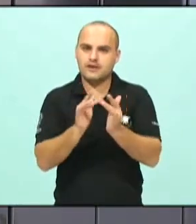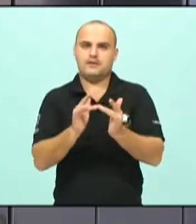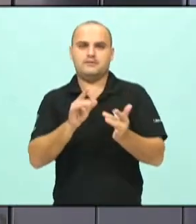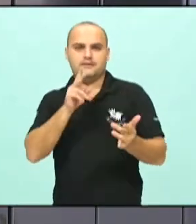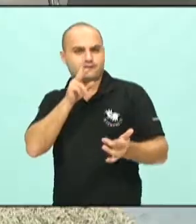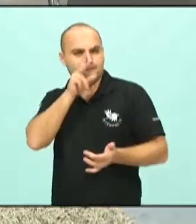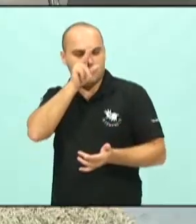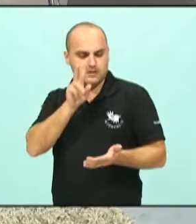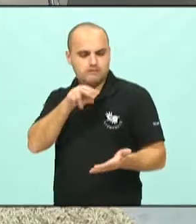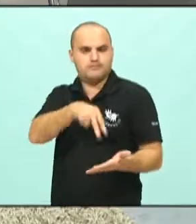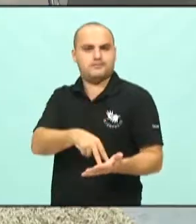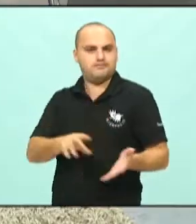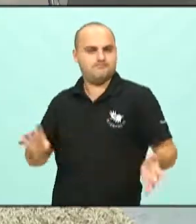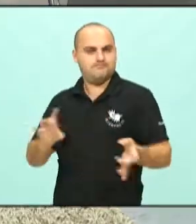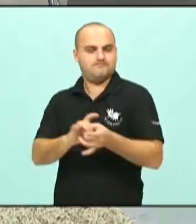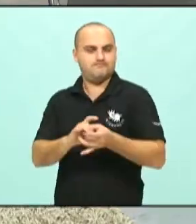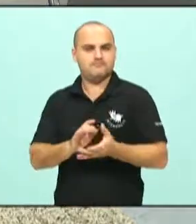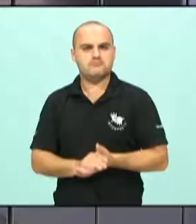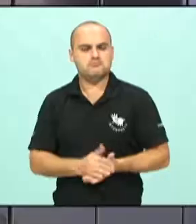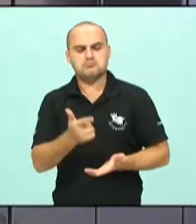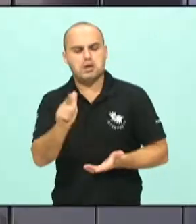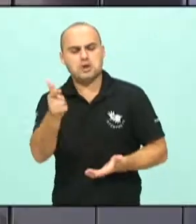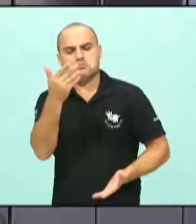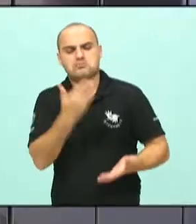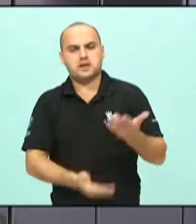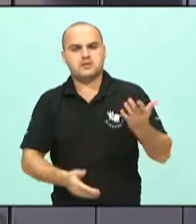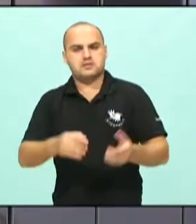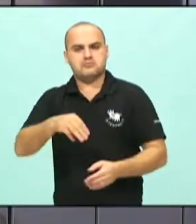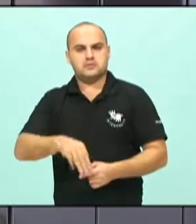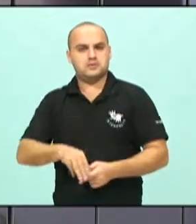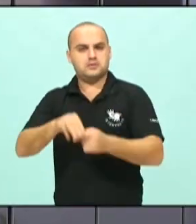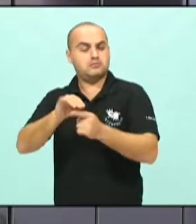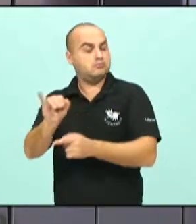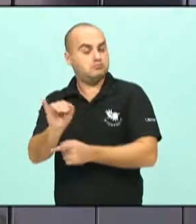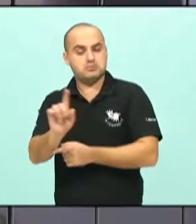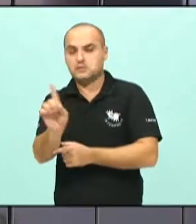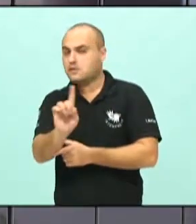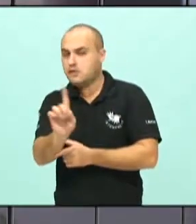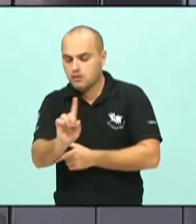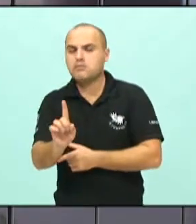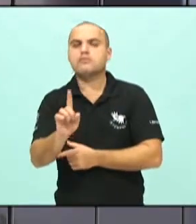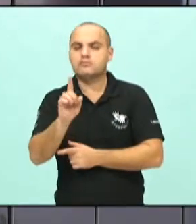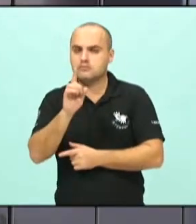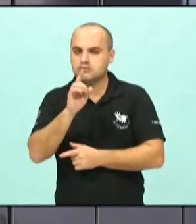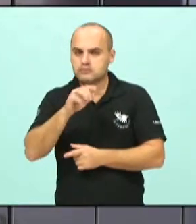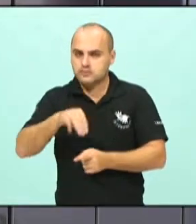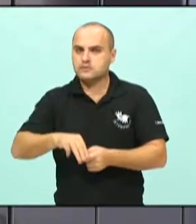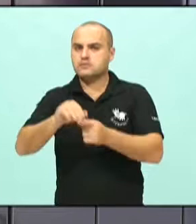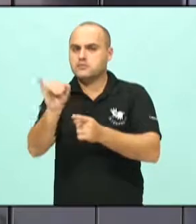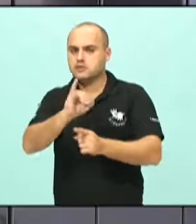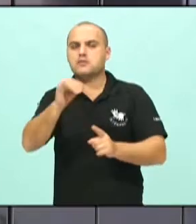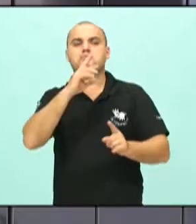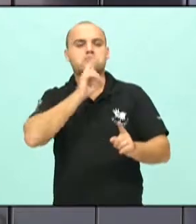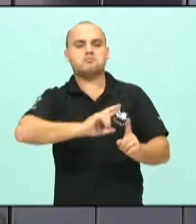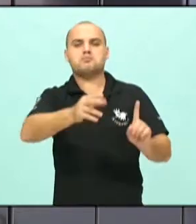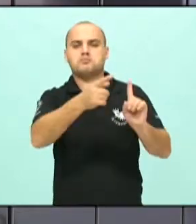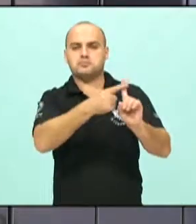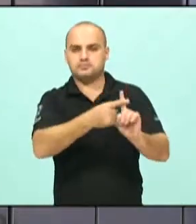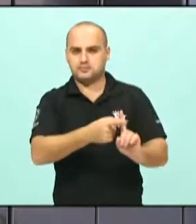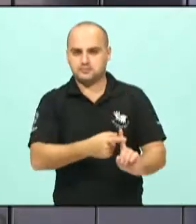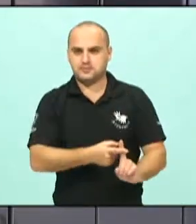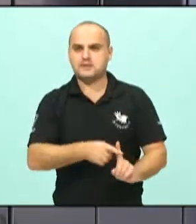fortalecimento de vínculo. Então, não há perda para o município, muito pelo contrário, eu acho que será um ganho para a população em geral. E nós